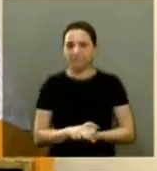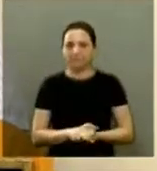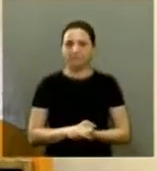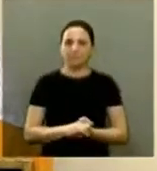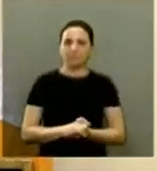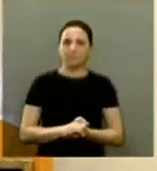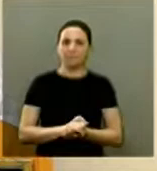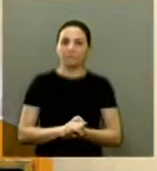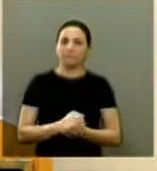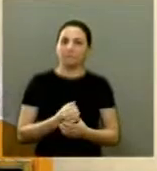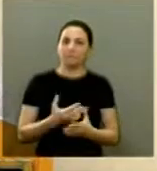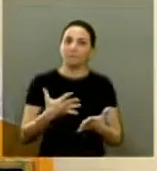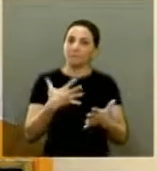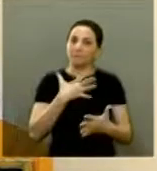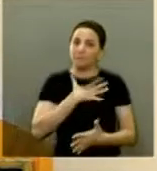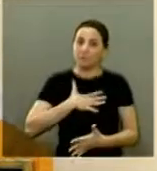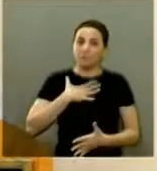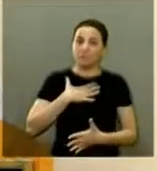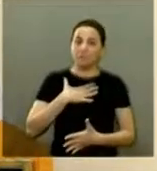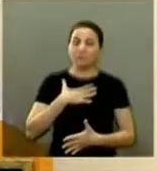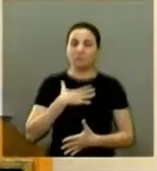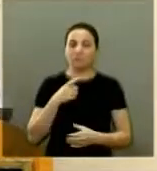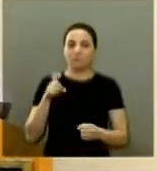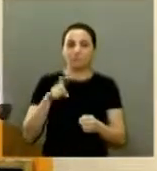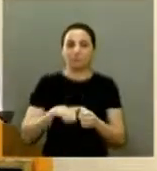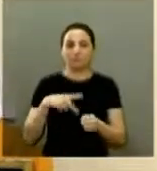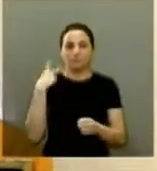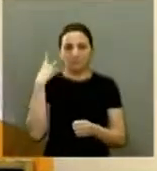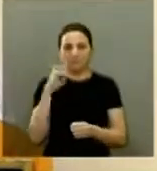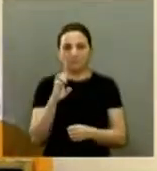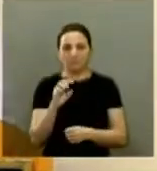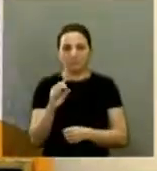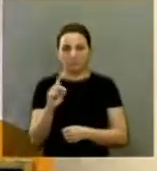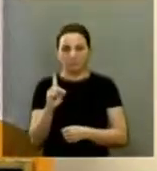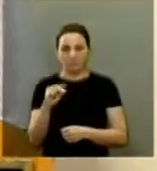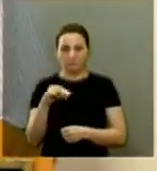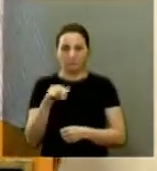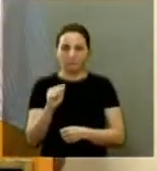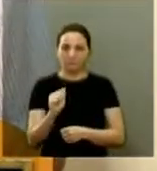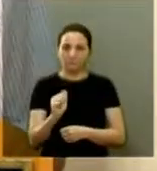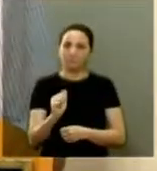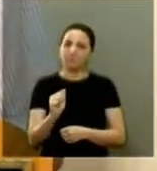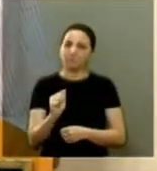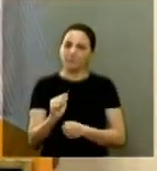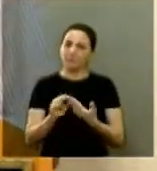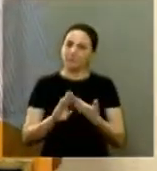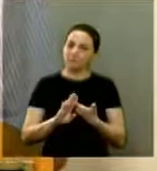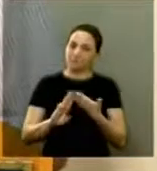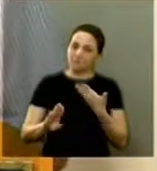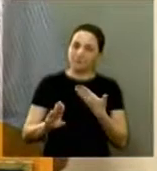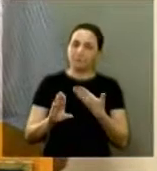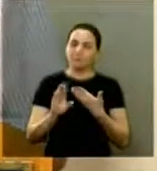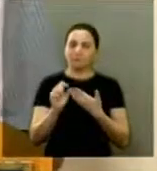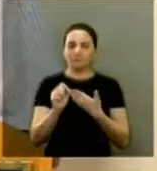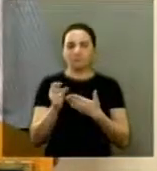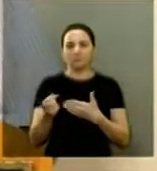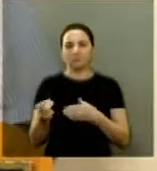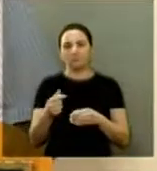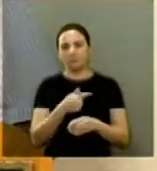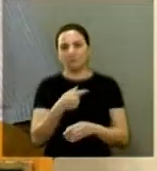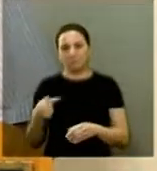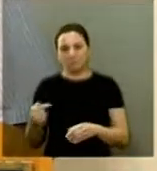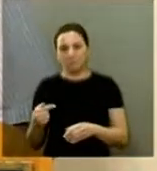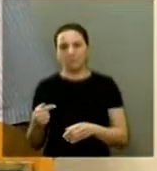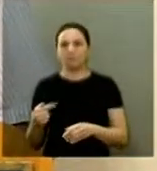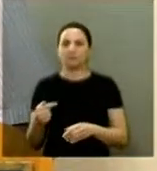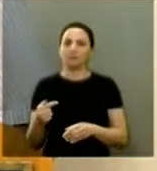dar boas-vindas à vereadora Edna que se ausentou semana passada nós demos ao João